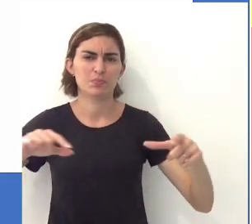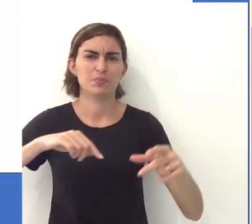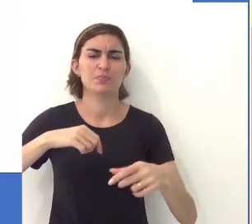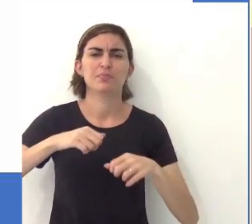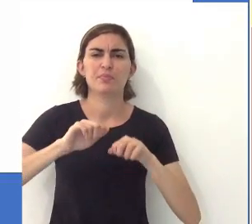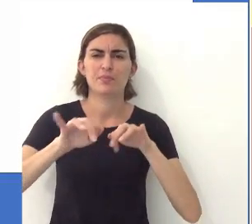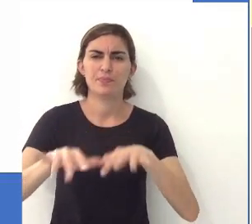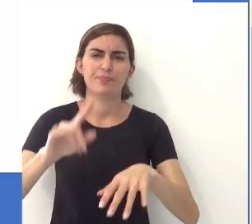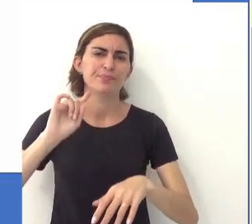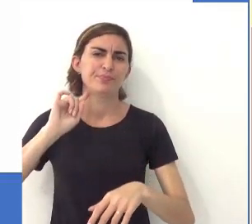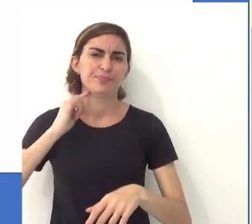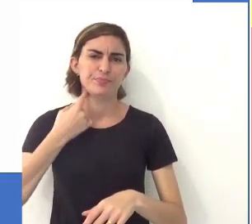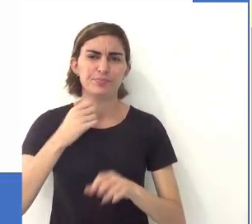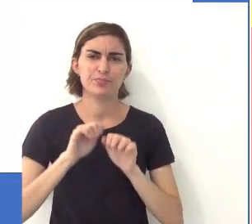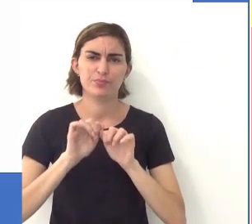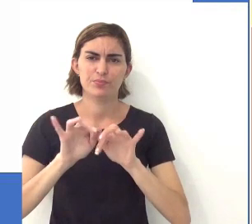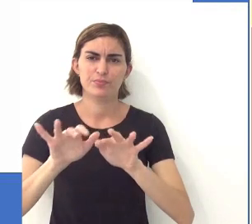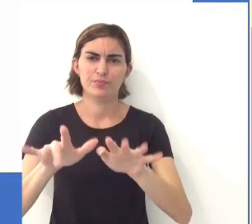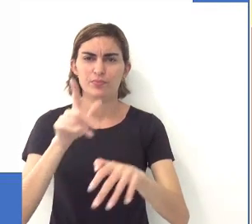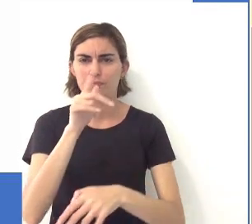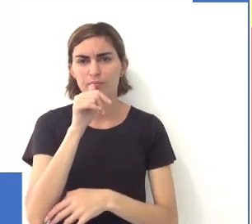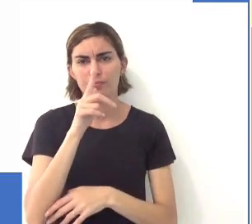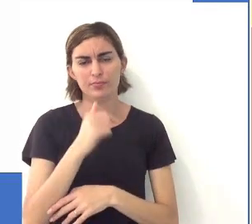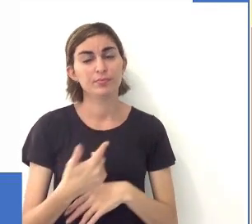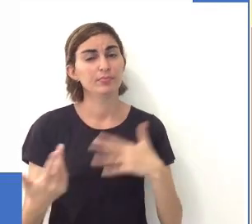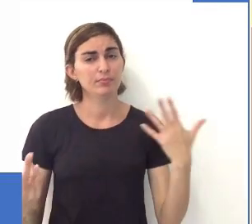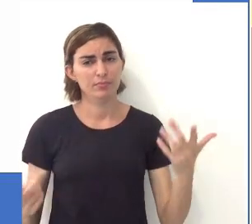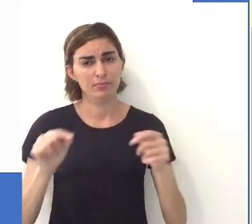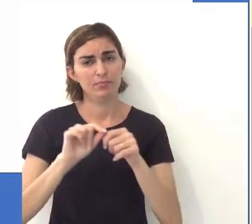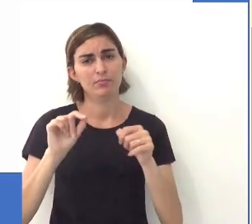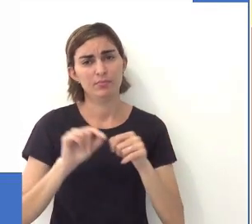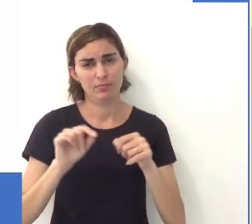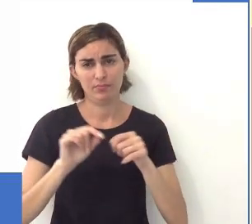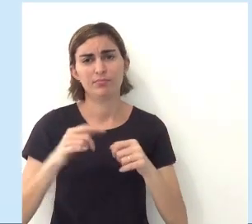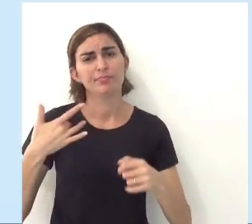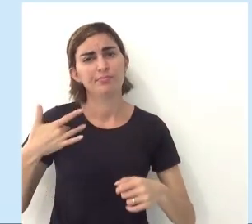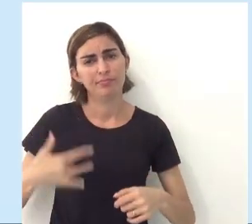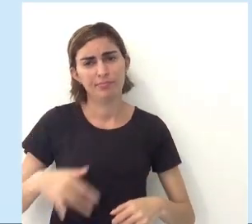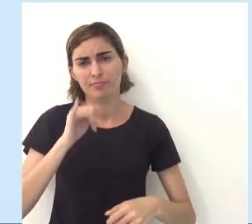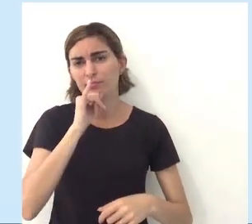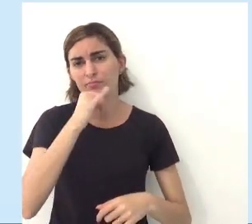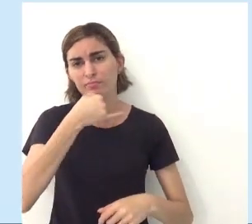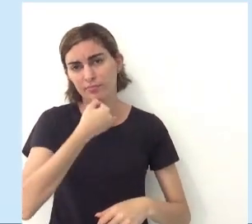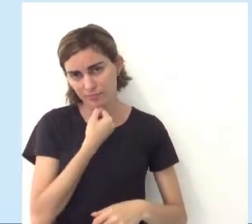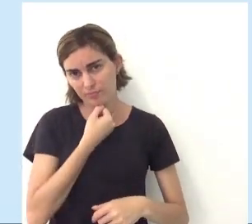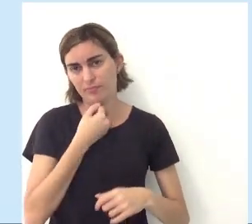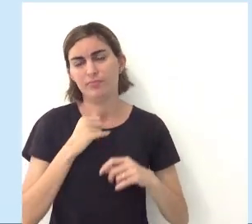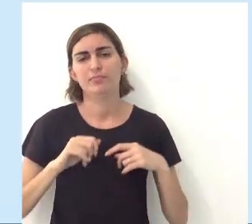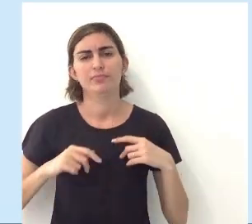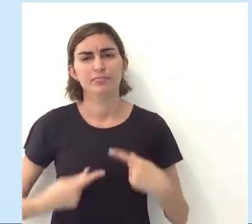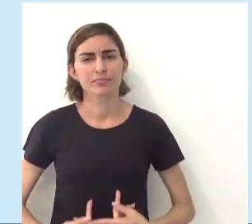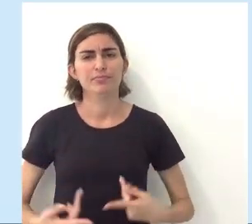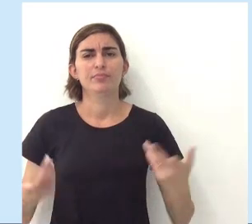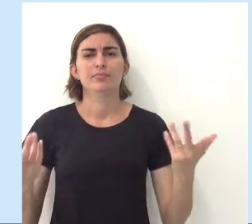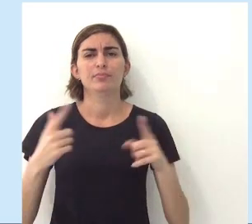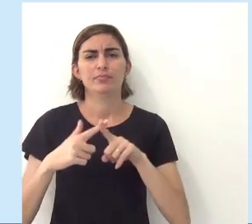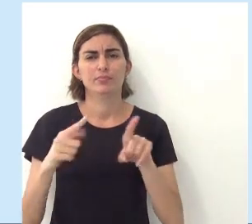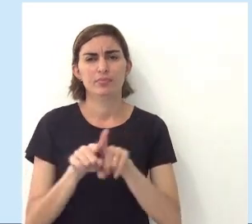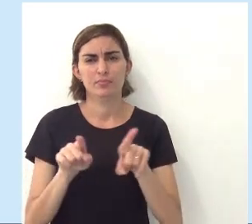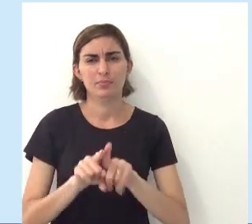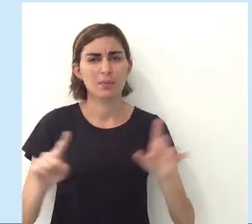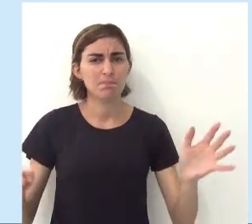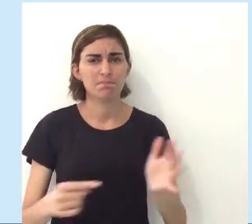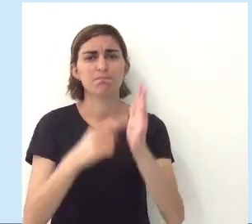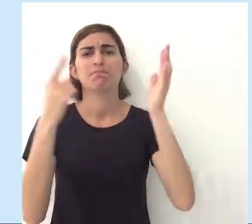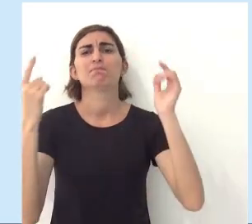despejados com esse lixo, tá, gente? Isso é um fato muito triste, né, pro ser humano e também